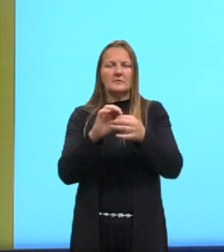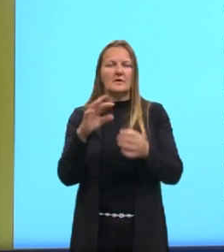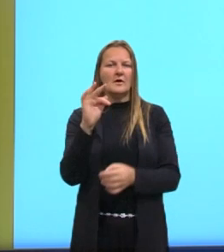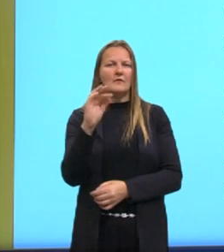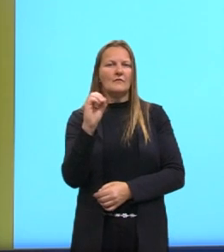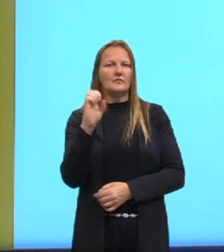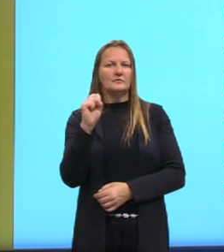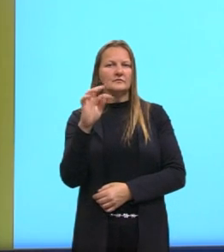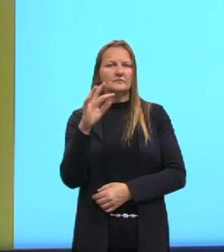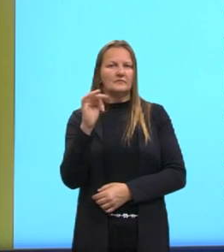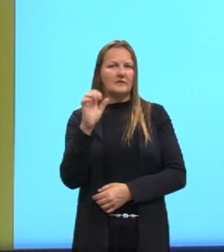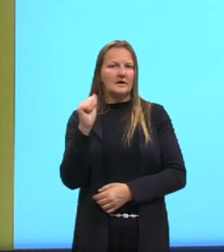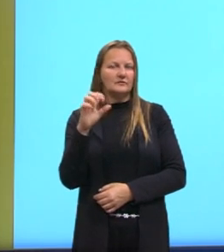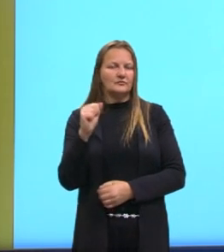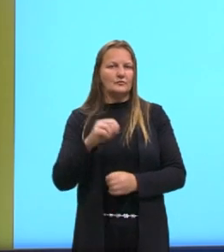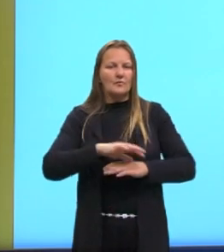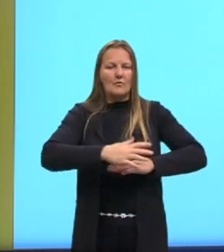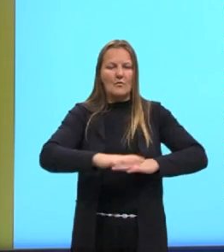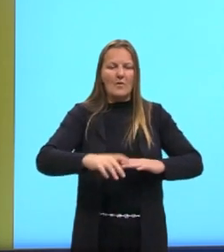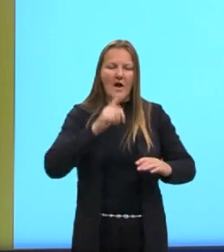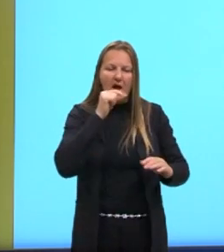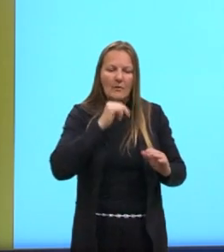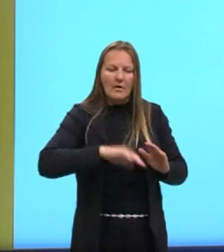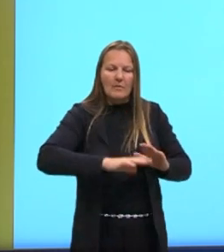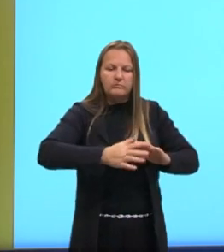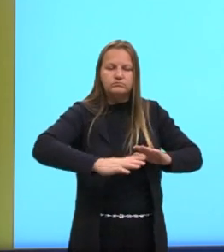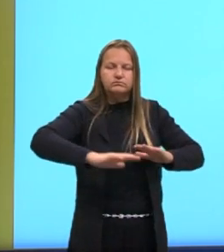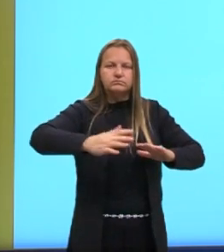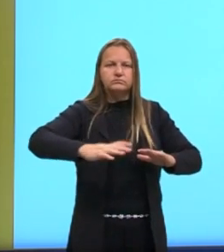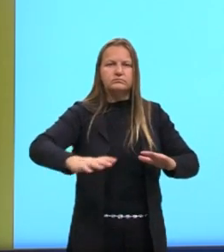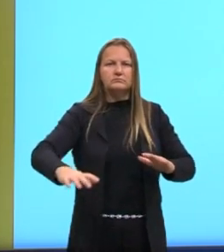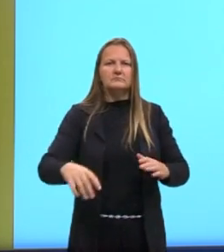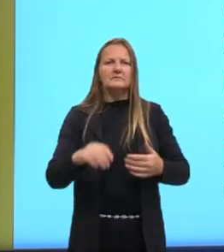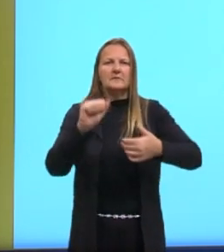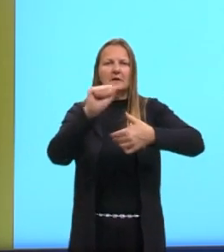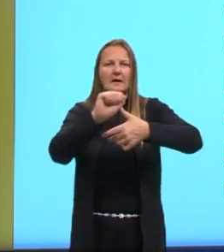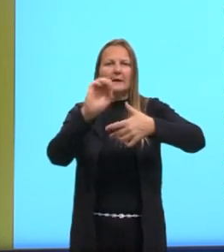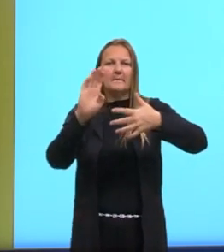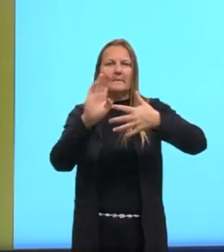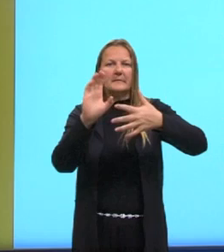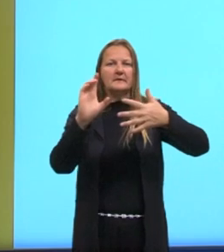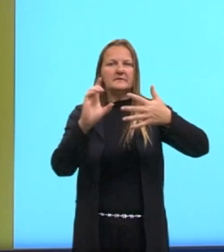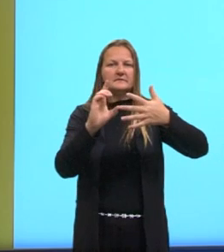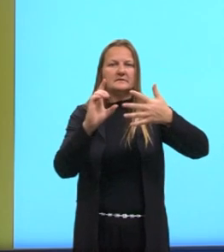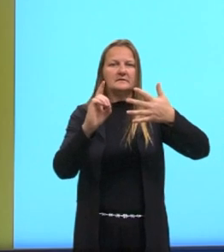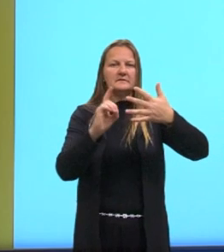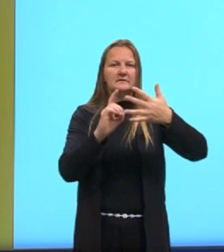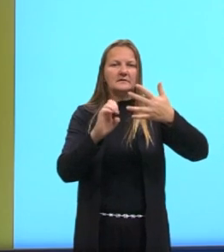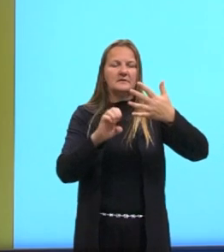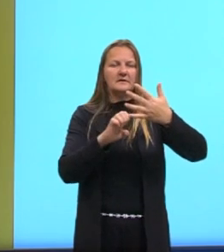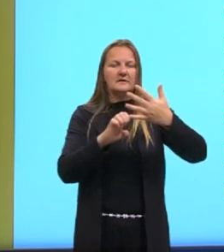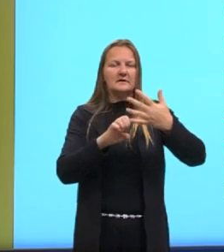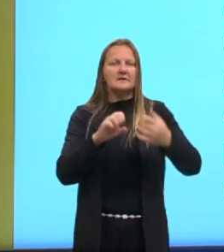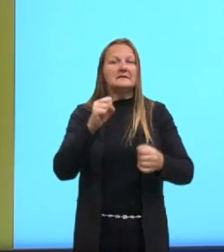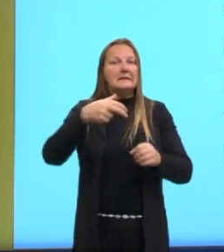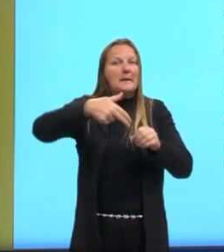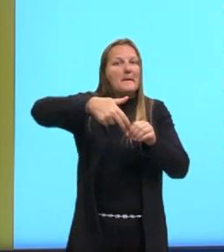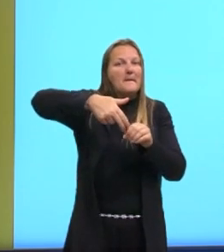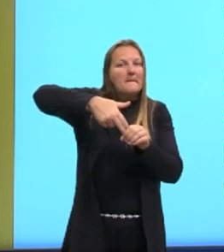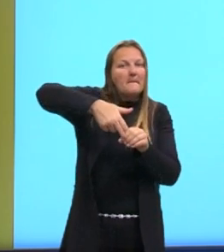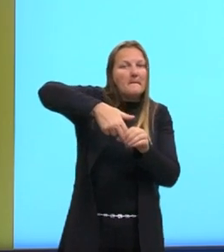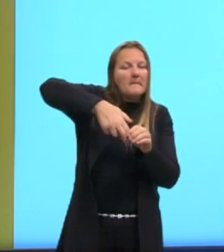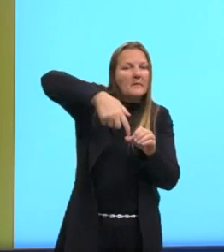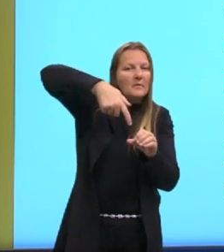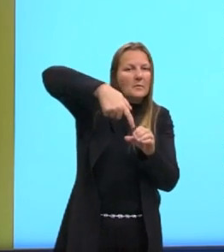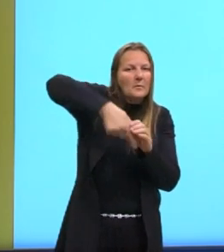acumulados no ambiente marinho? Gente, quando fala-se em petróleo, a gente sempre tem